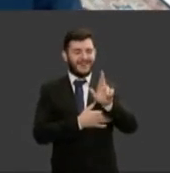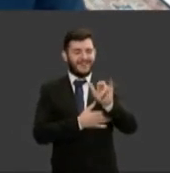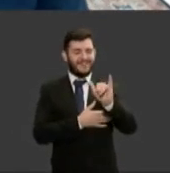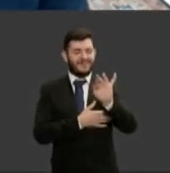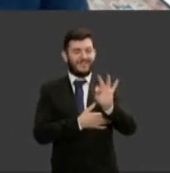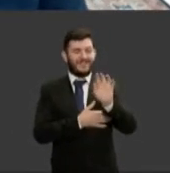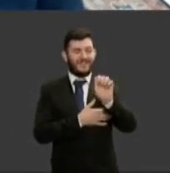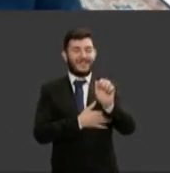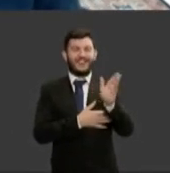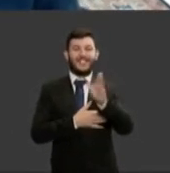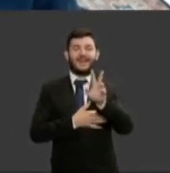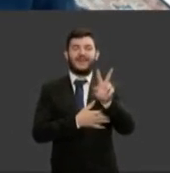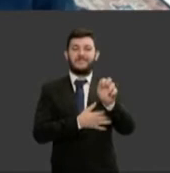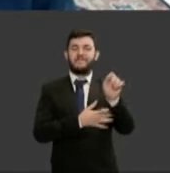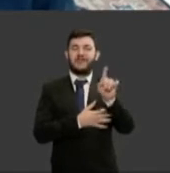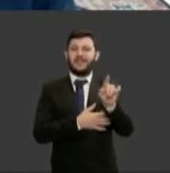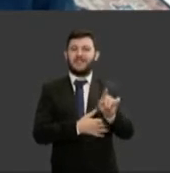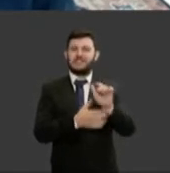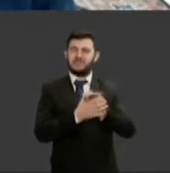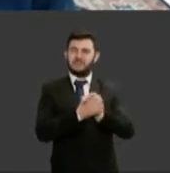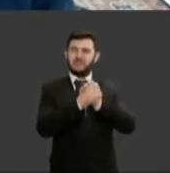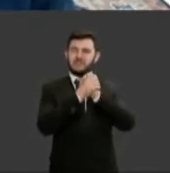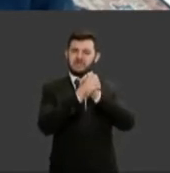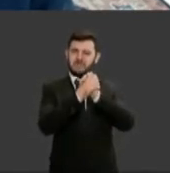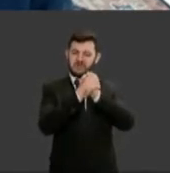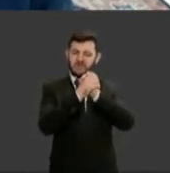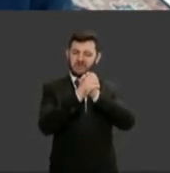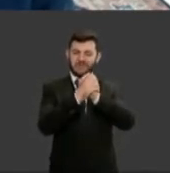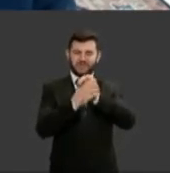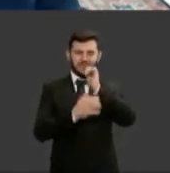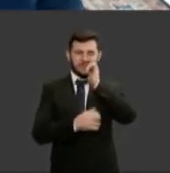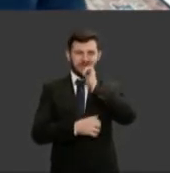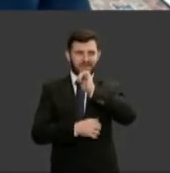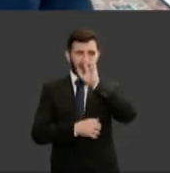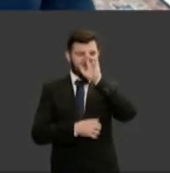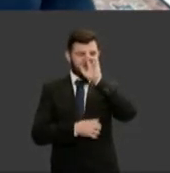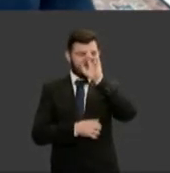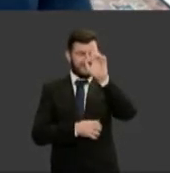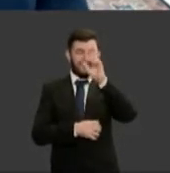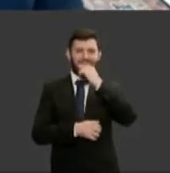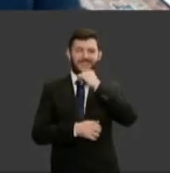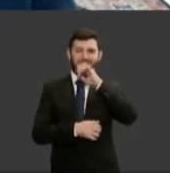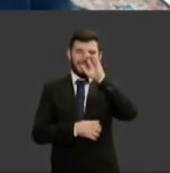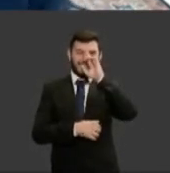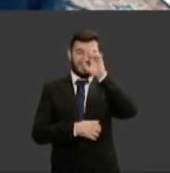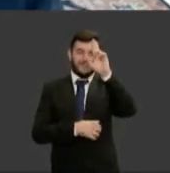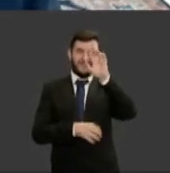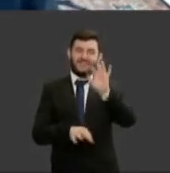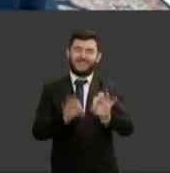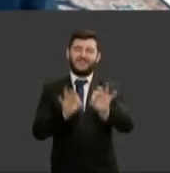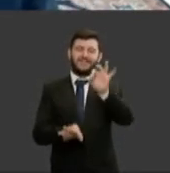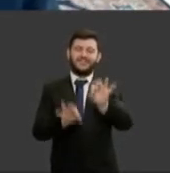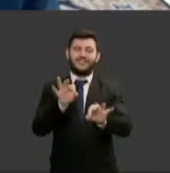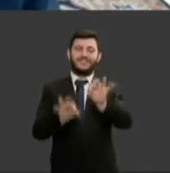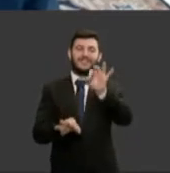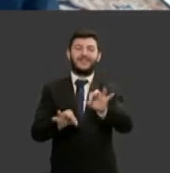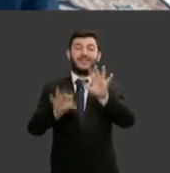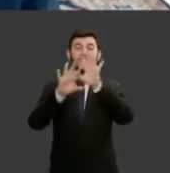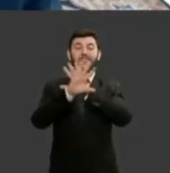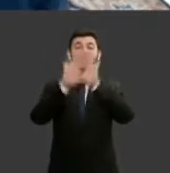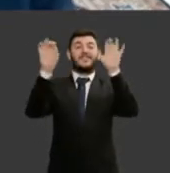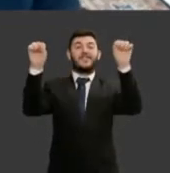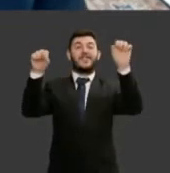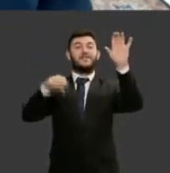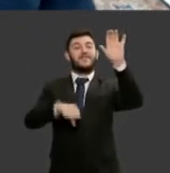todas as senhoras e senhores ministros do Tribunal da Cidadania, de hoje